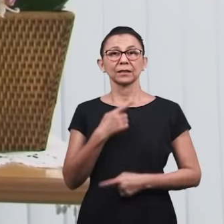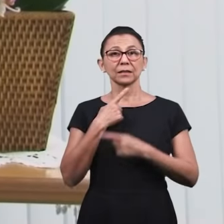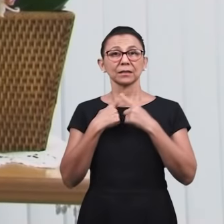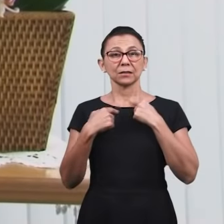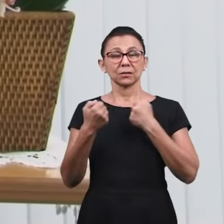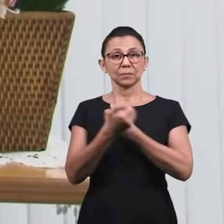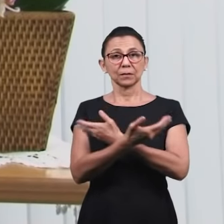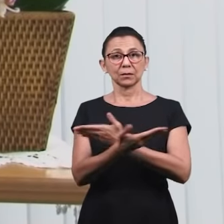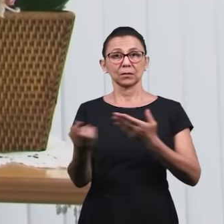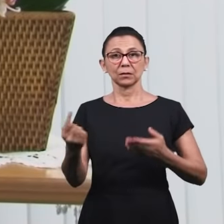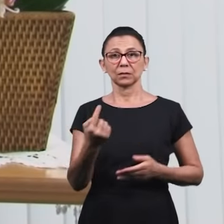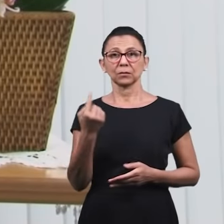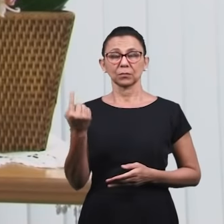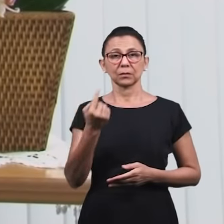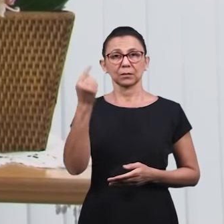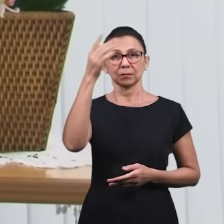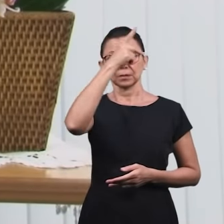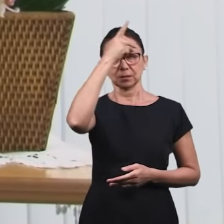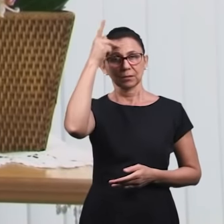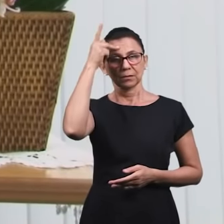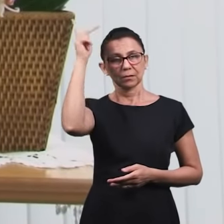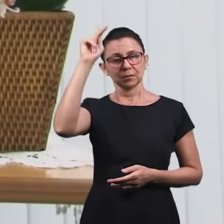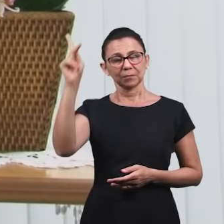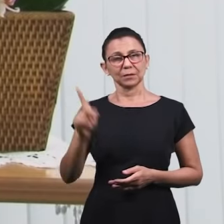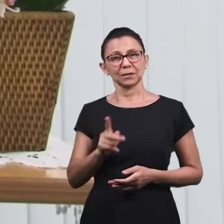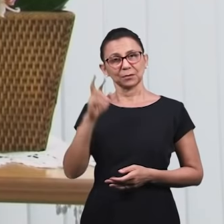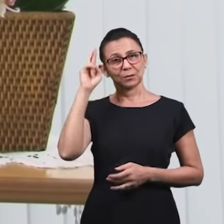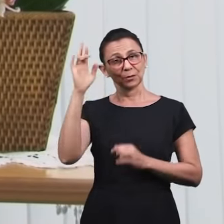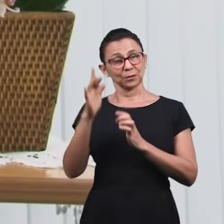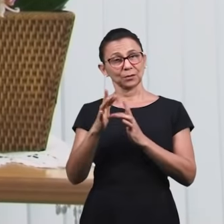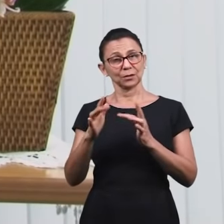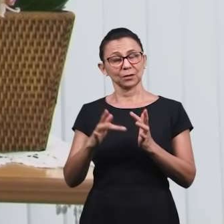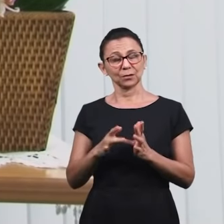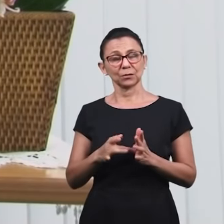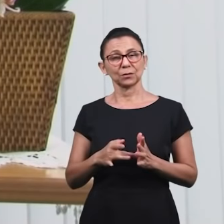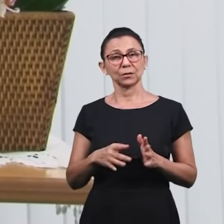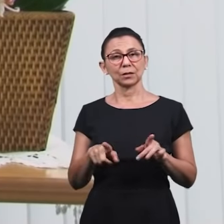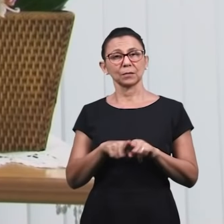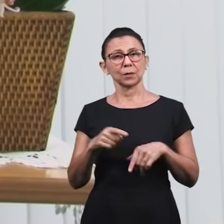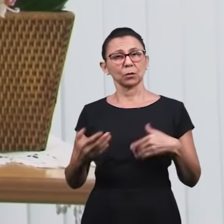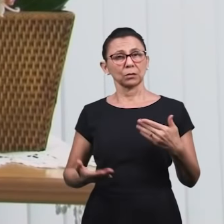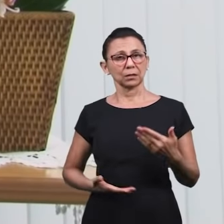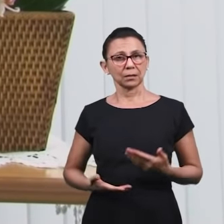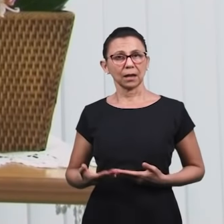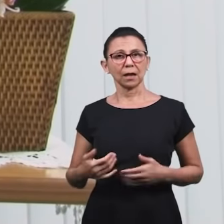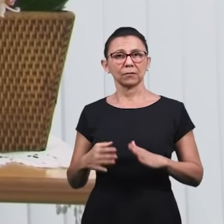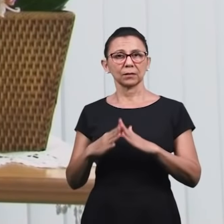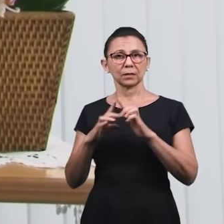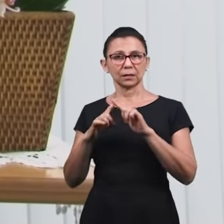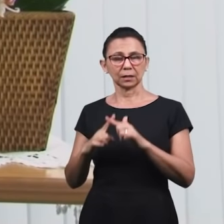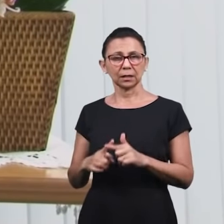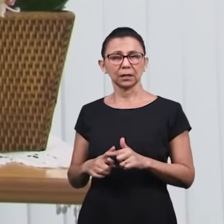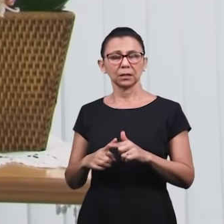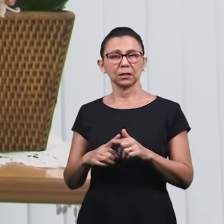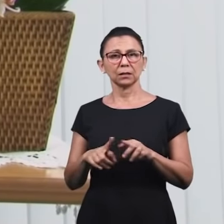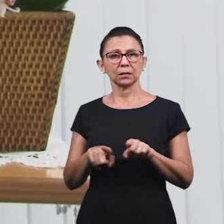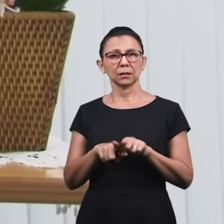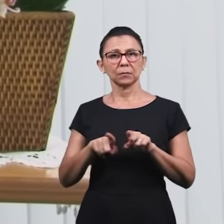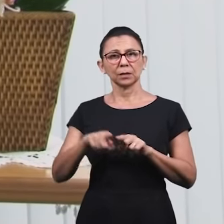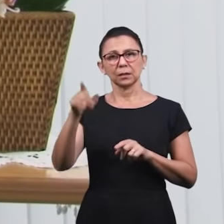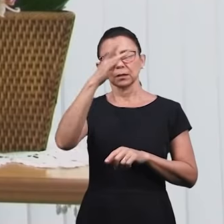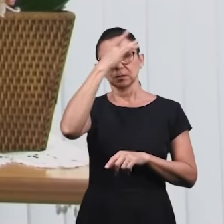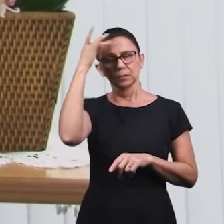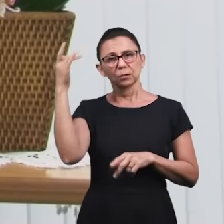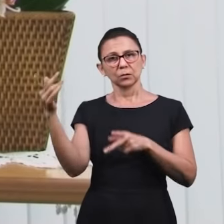Nós queremos saudar a todos com a paz do Senhor Jesus, aqueles que são membros da igreja, aqueles que estão assistindo como